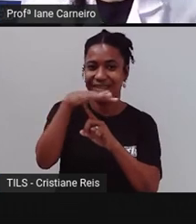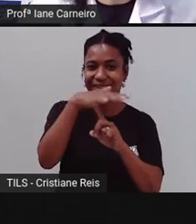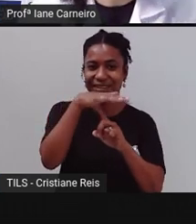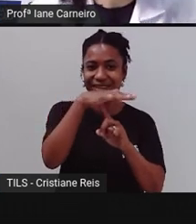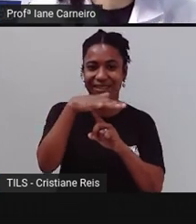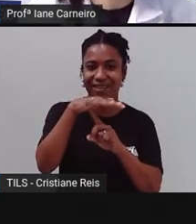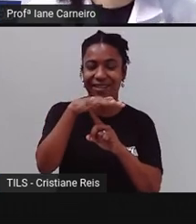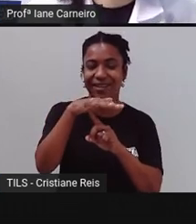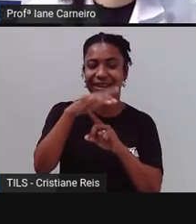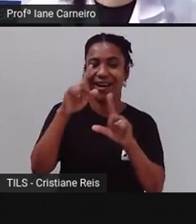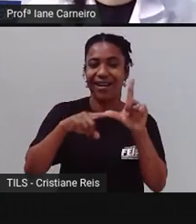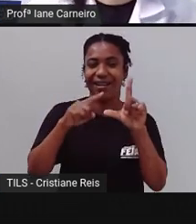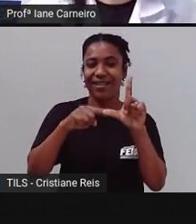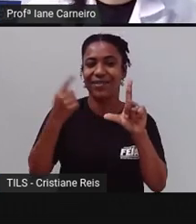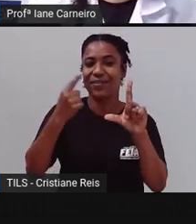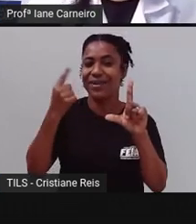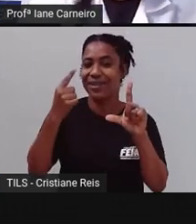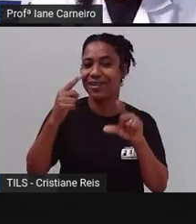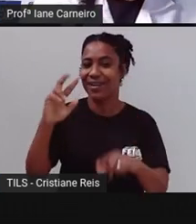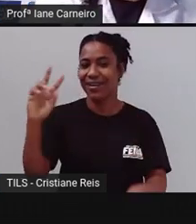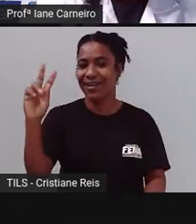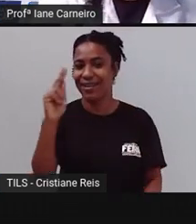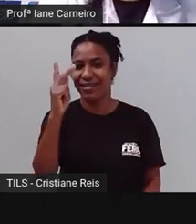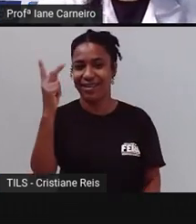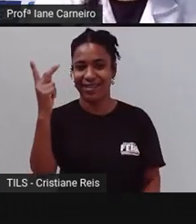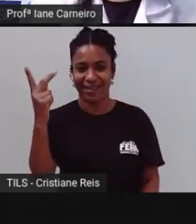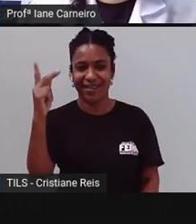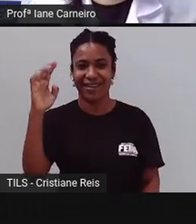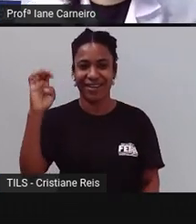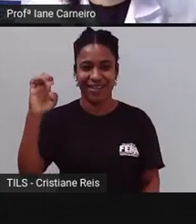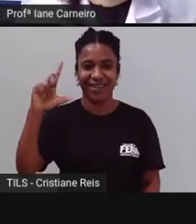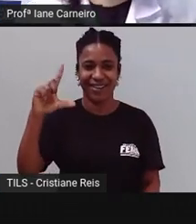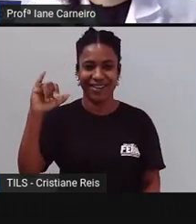letra inicial? Com a letra H.